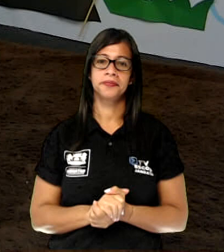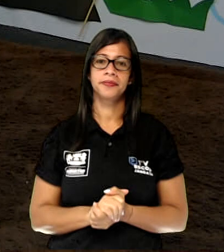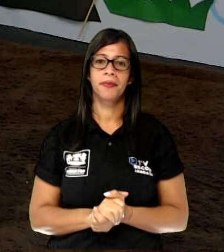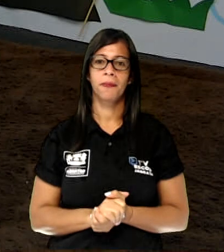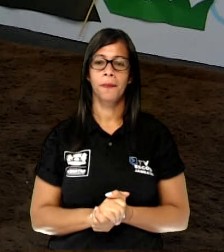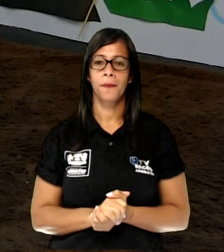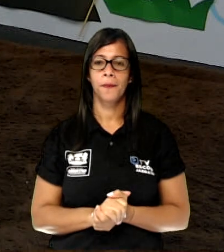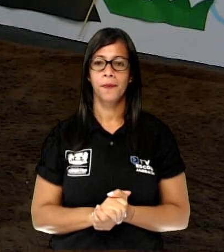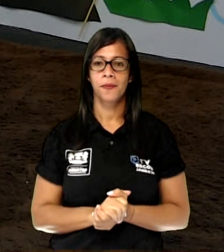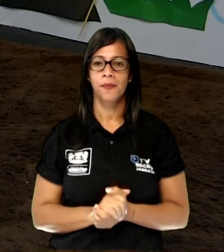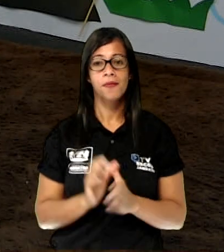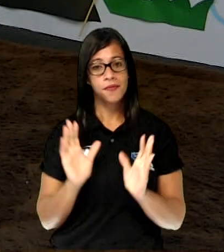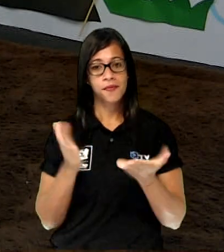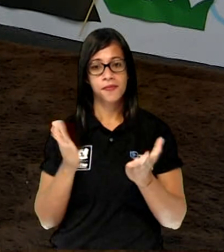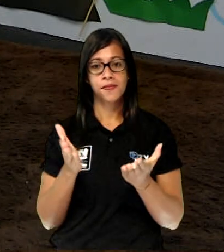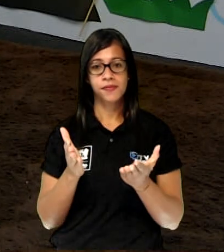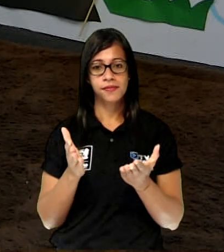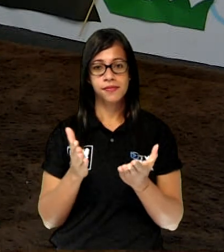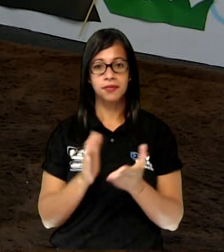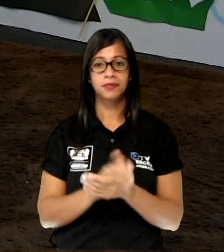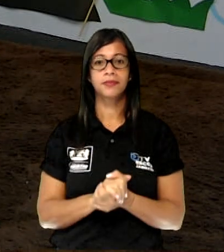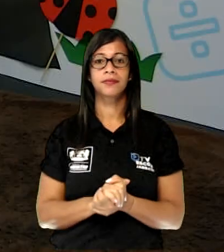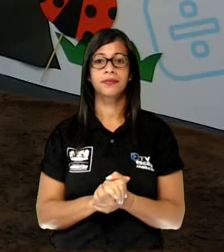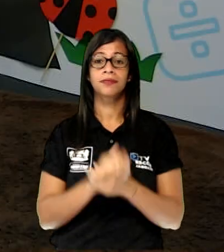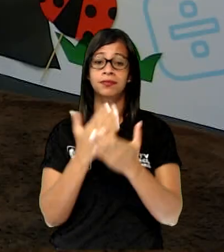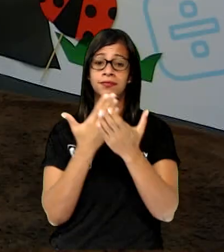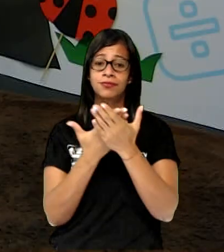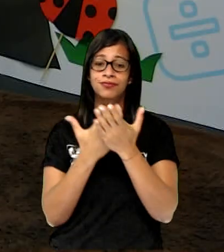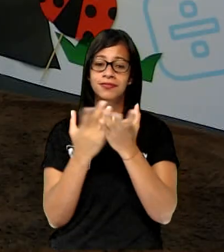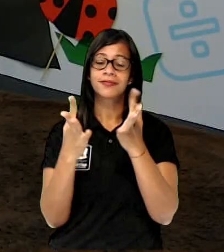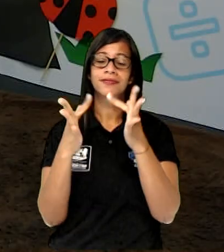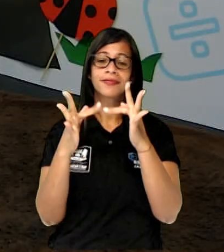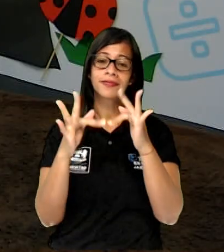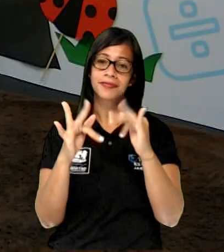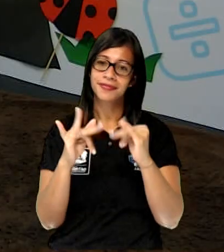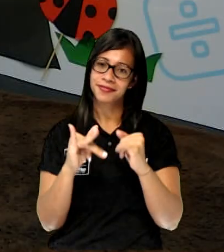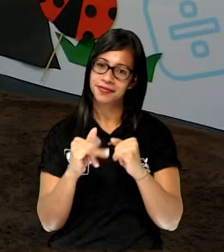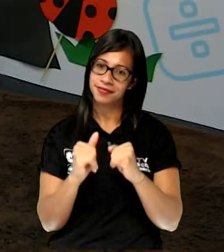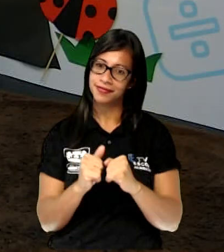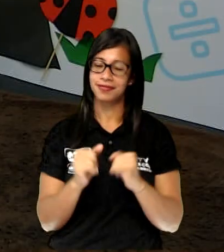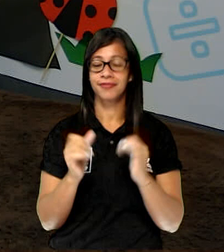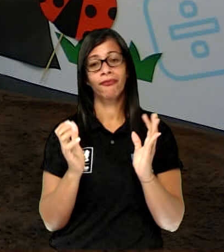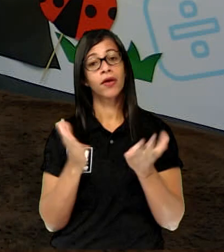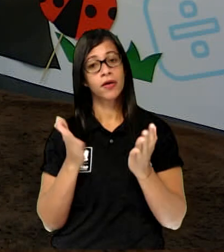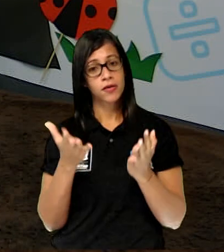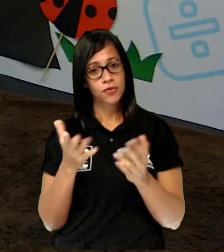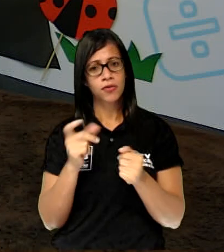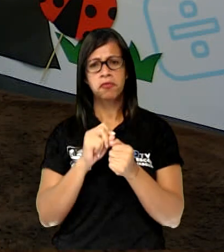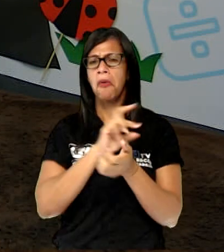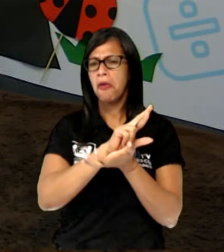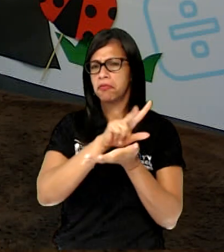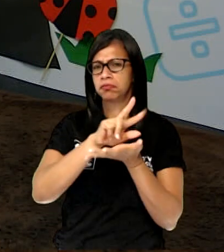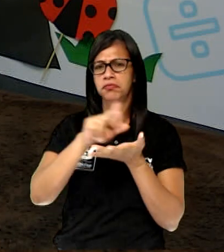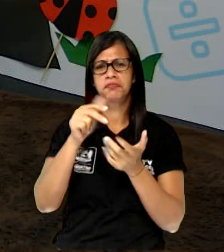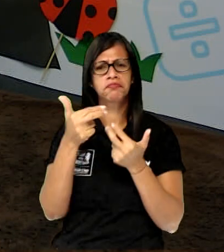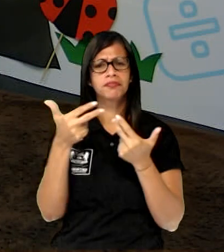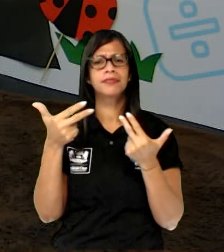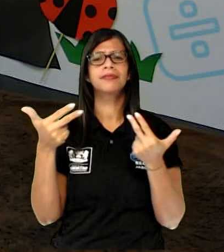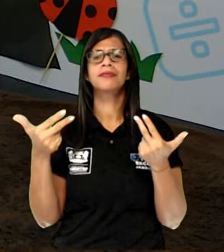E agora, crianças? Nossa aula está chegando ao fim. E hoje fizemos muitas coisas, não foi?